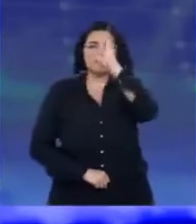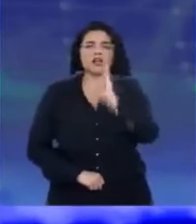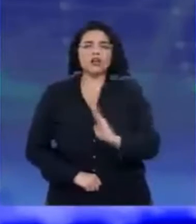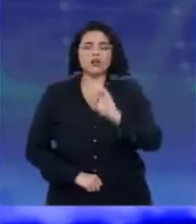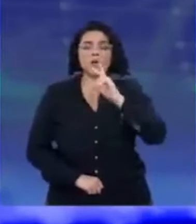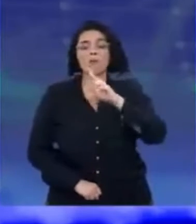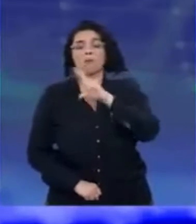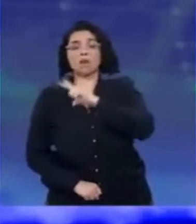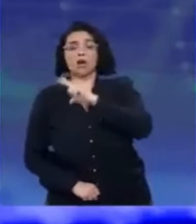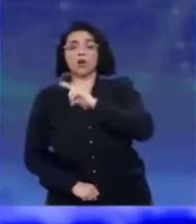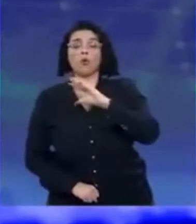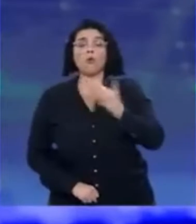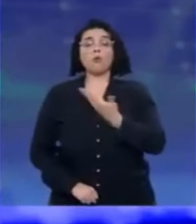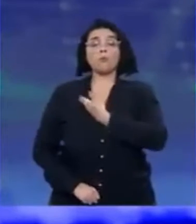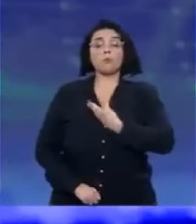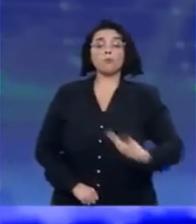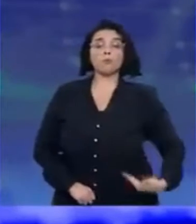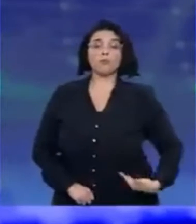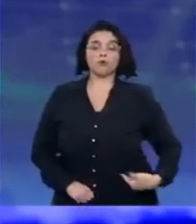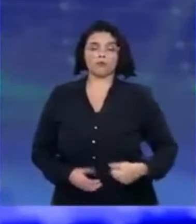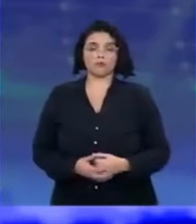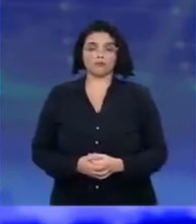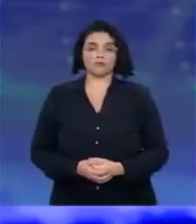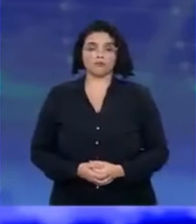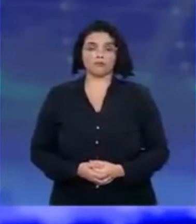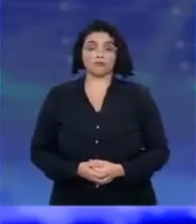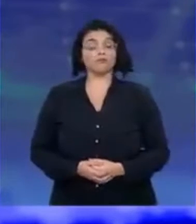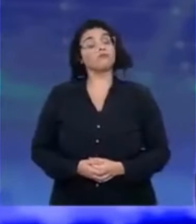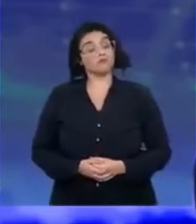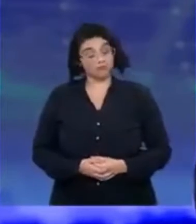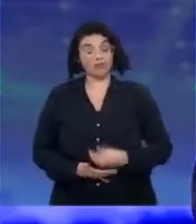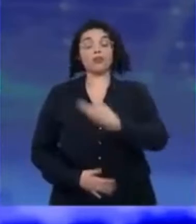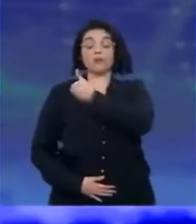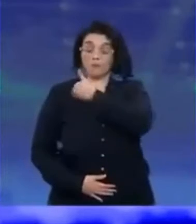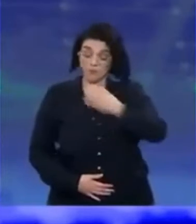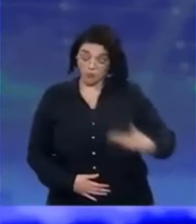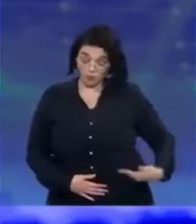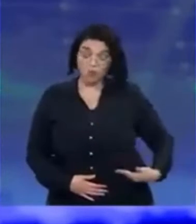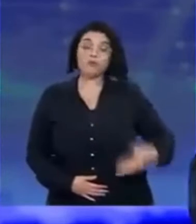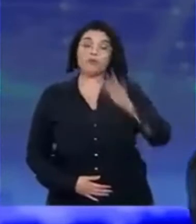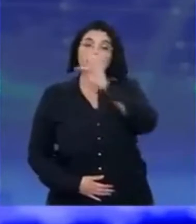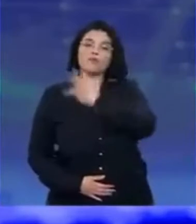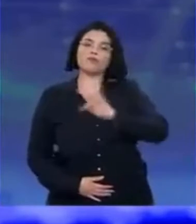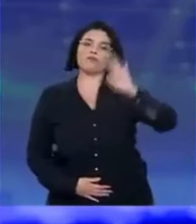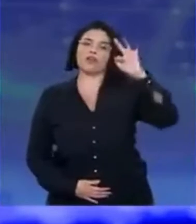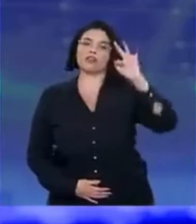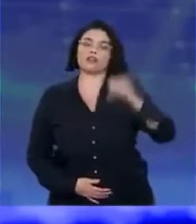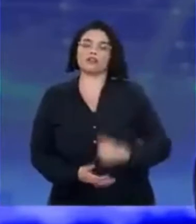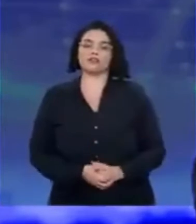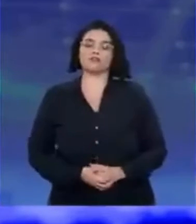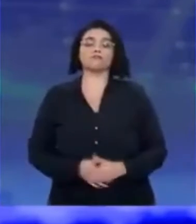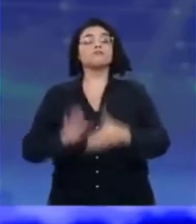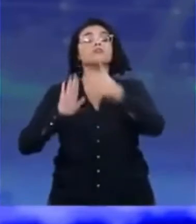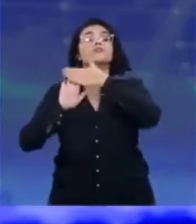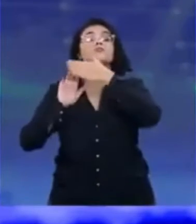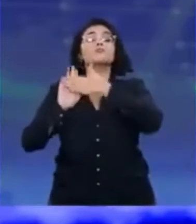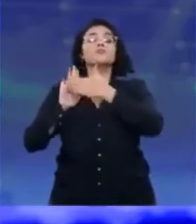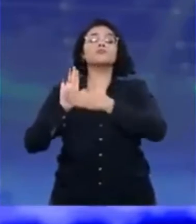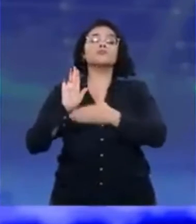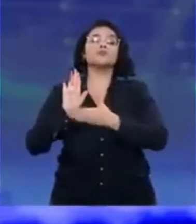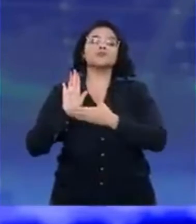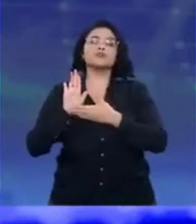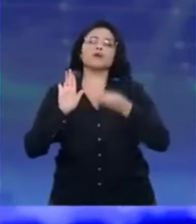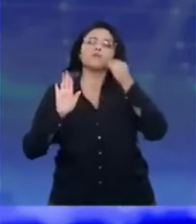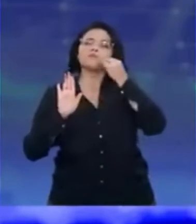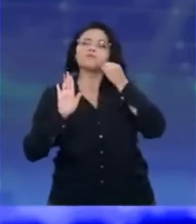particular. Eu gostaria de responder dizendo que ele é público federal. A nossa proposta é trazer a